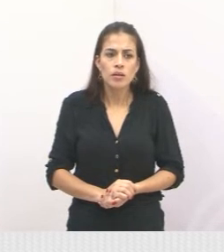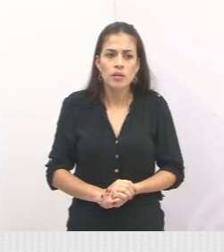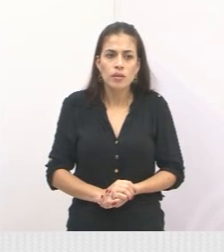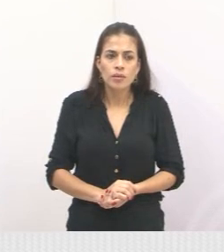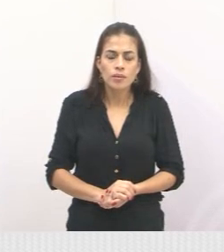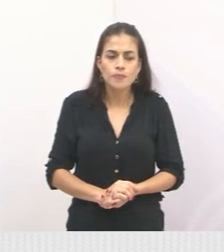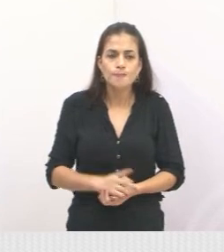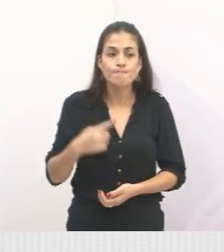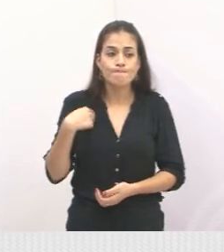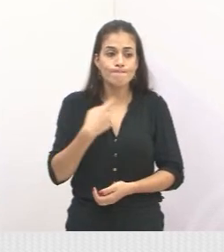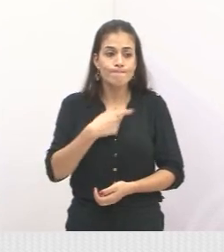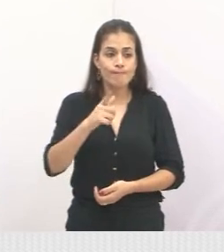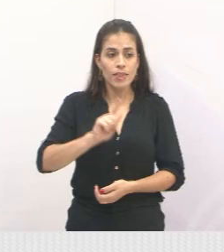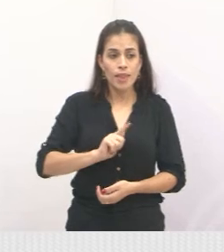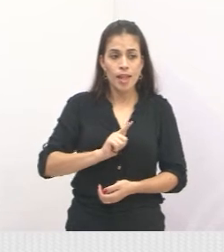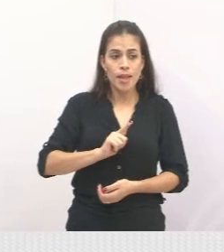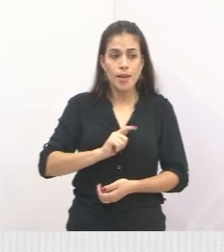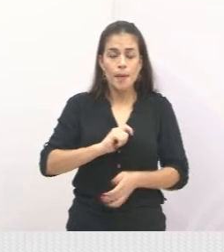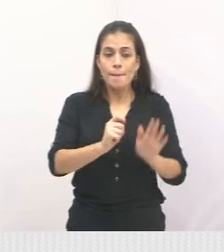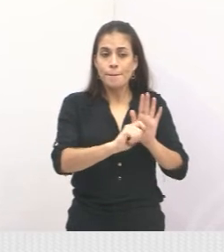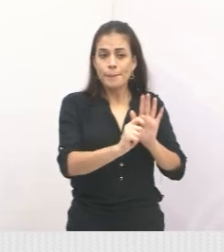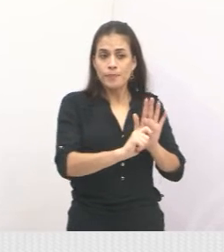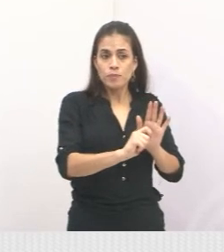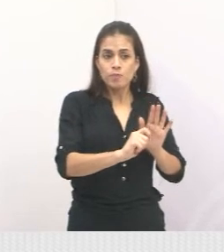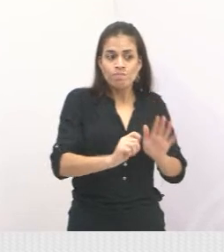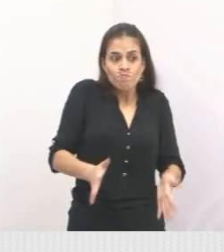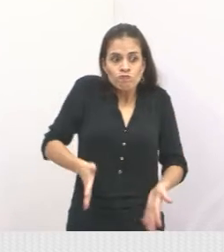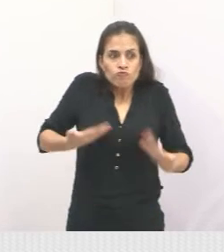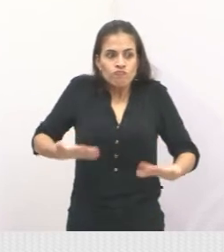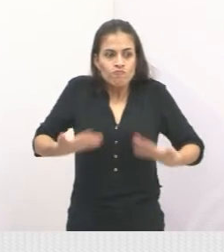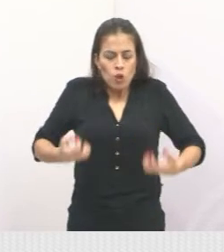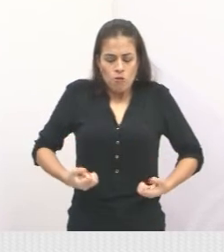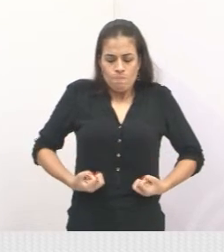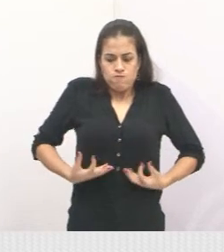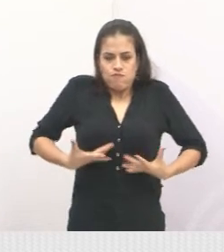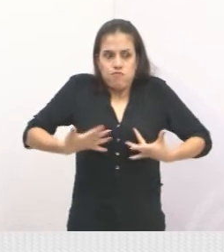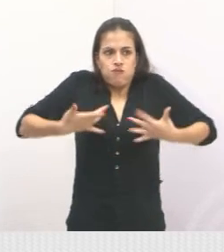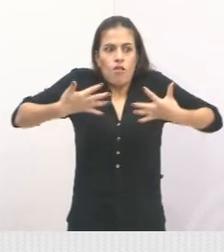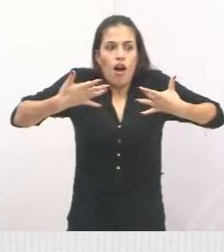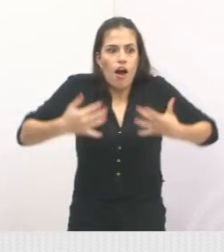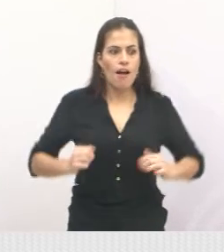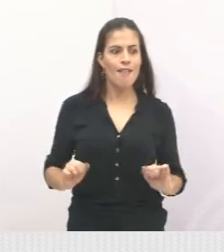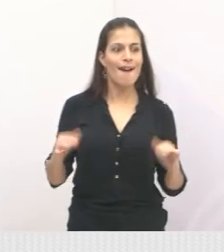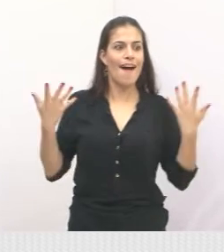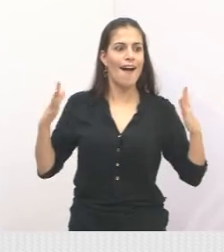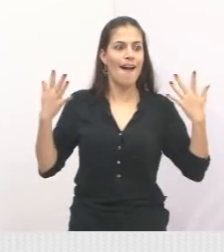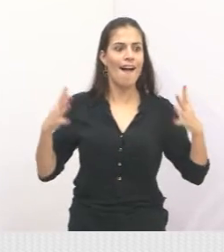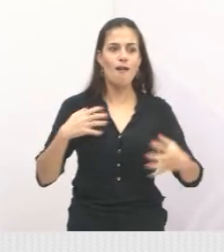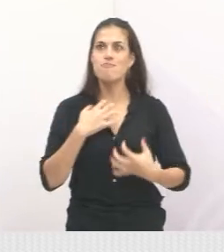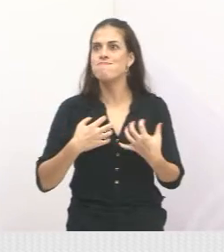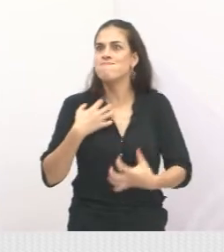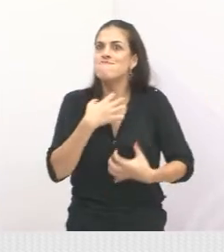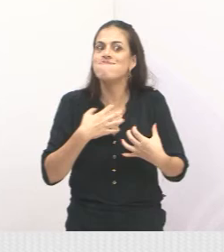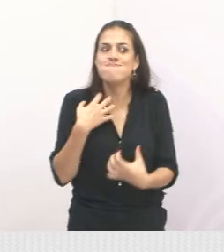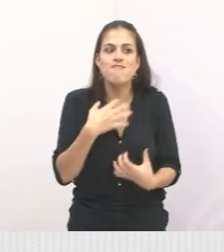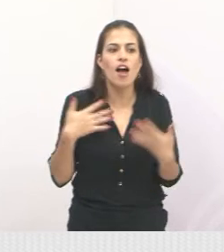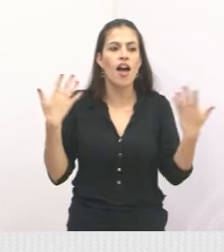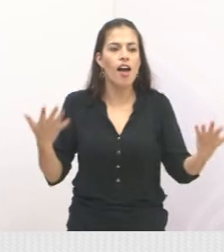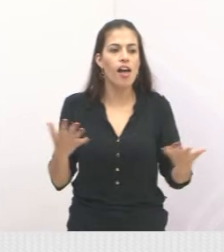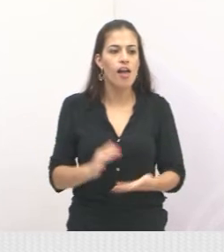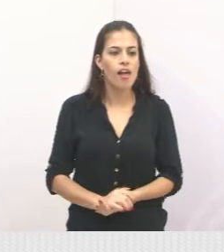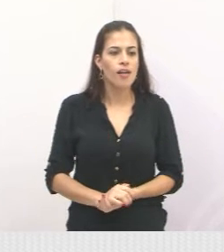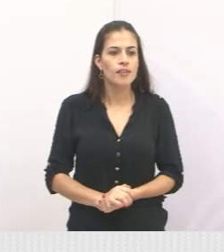Nós temos drogas estimulantes, que é o fato da cocaína, por exemplo, que deixam a pessoa animada, agitada, eufórica,